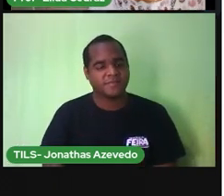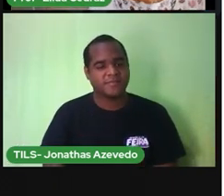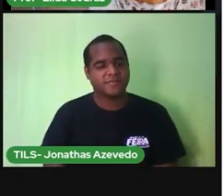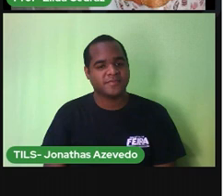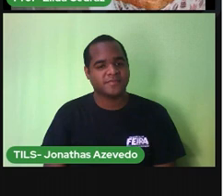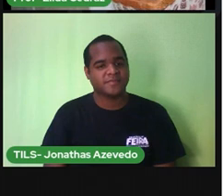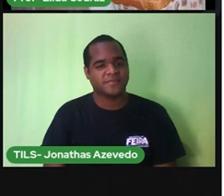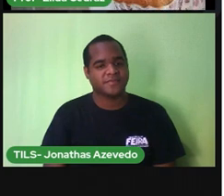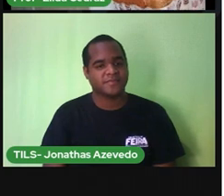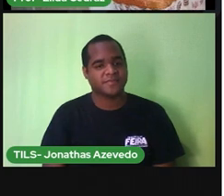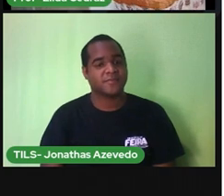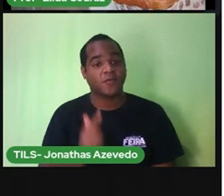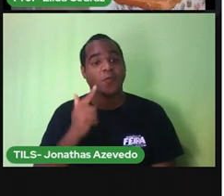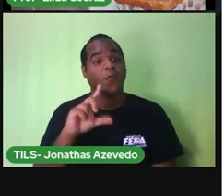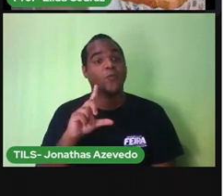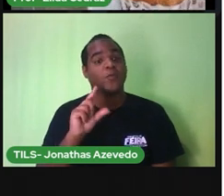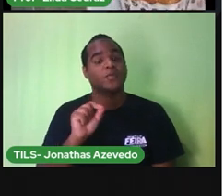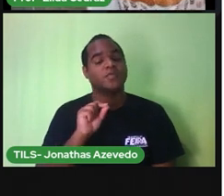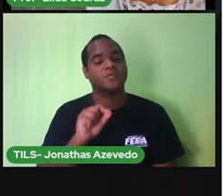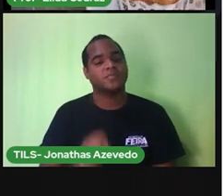Deixa eu ver o que tem mais aqui.